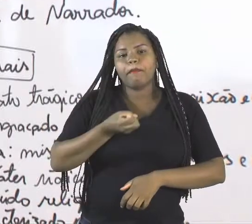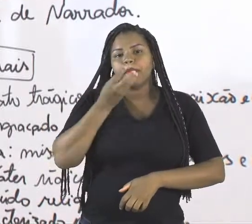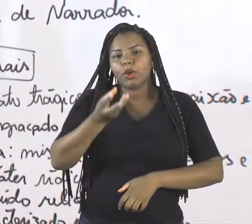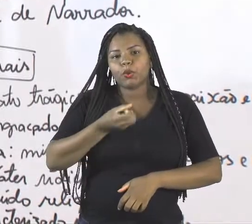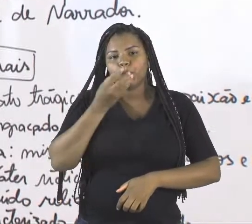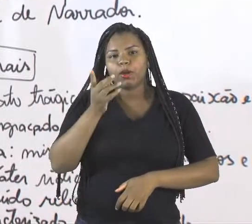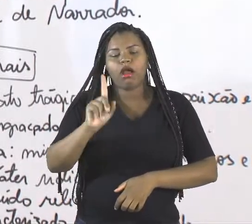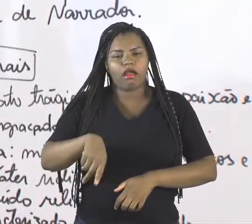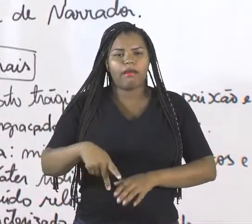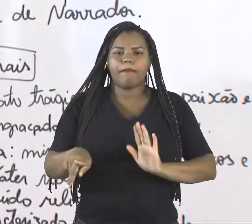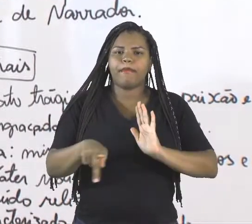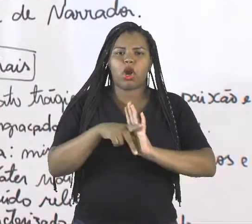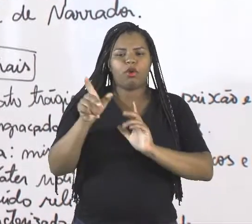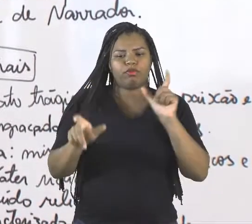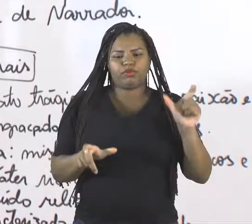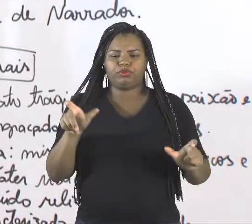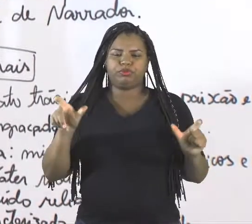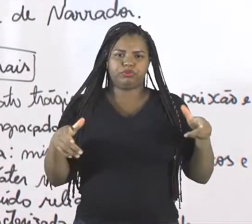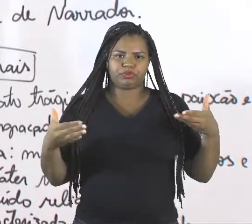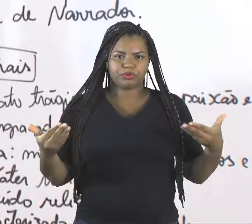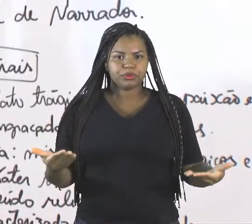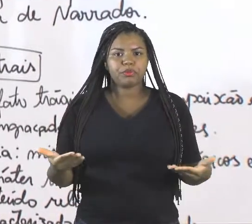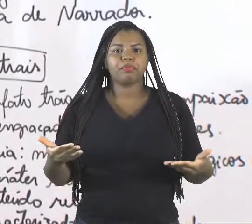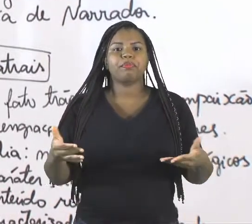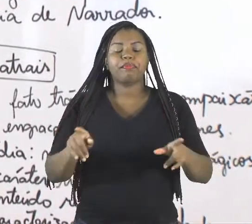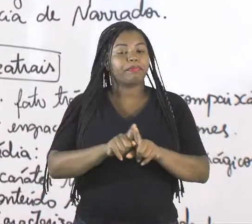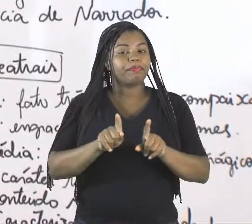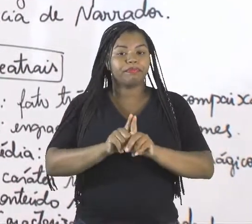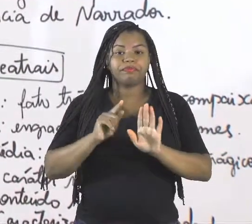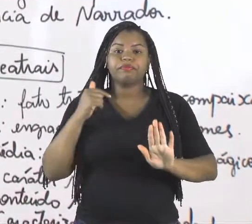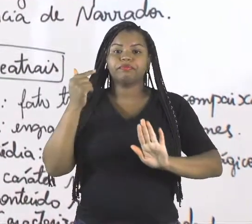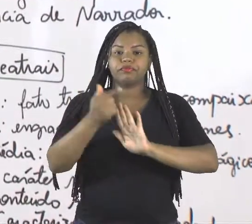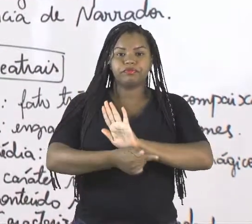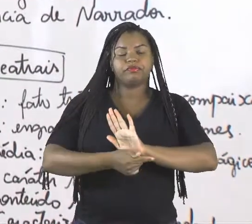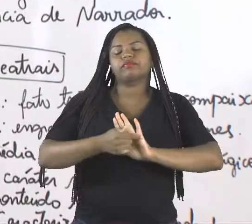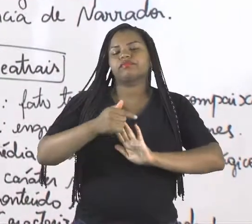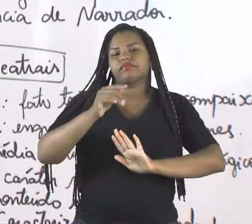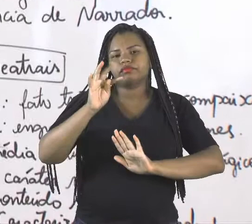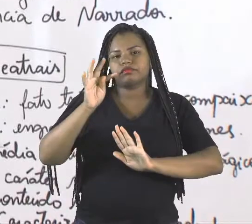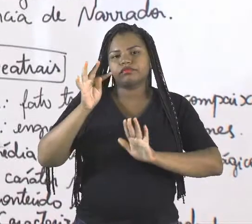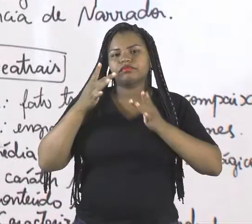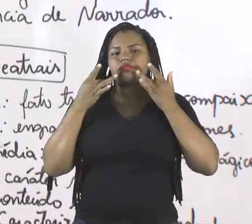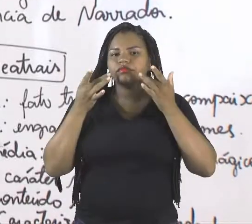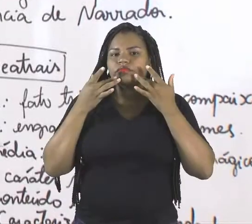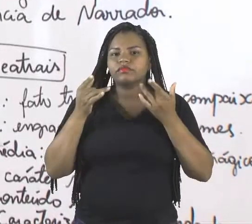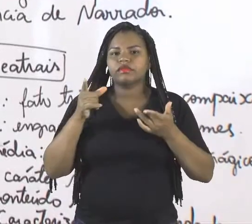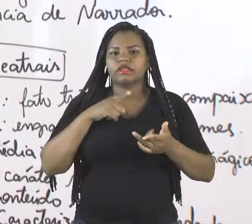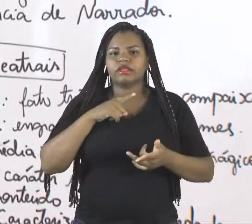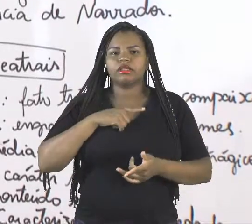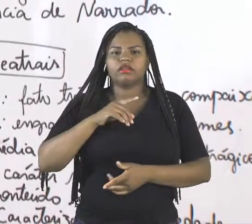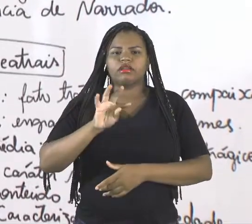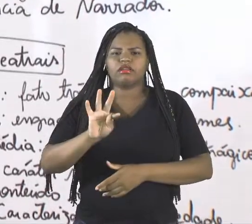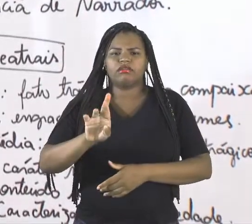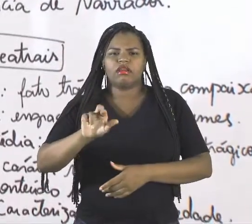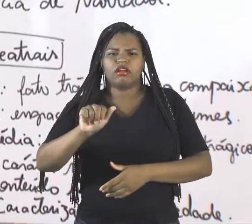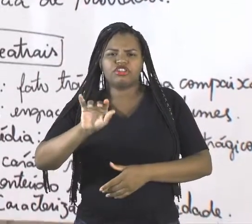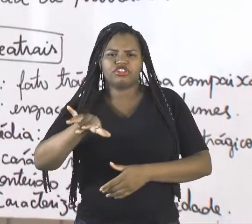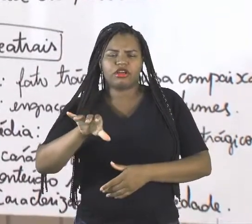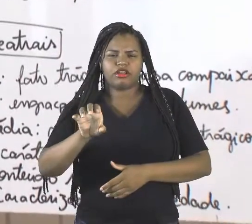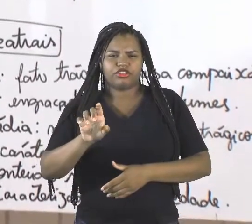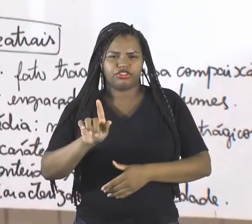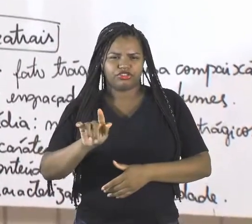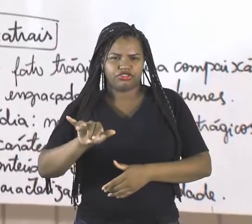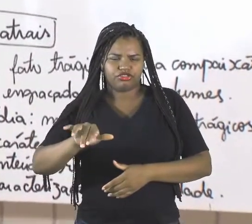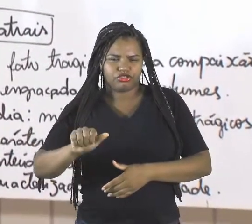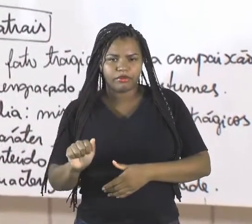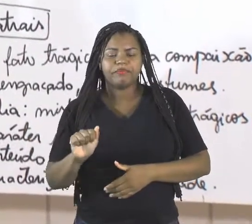personagens. E eu tenho também gêneros teatrais. Eu tenho o gênero tragédia, comédia,